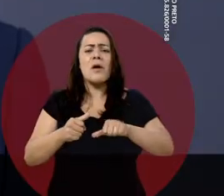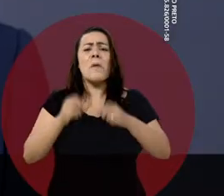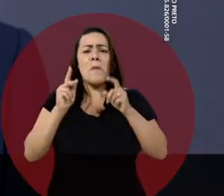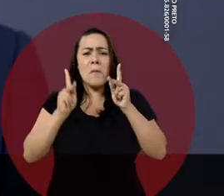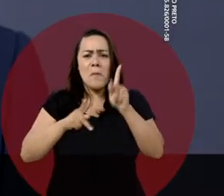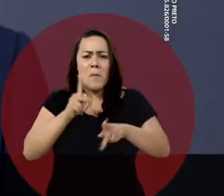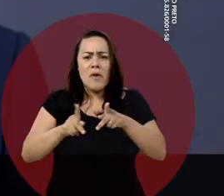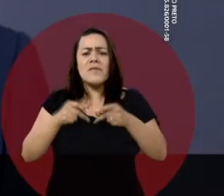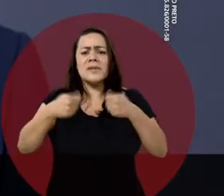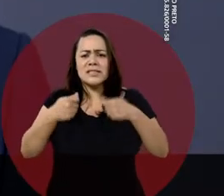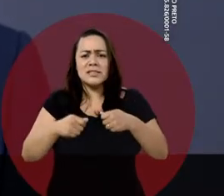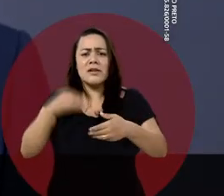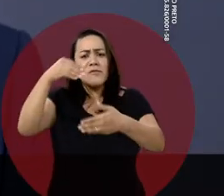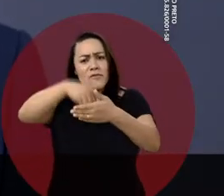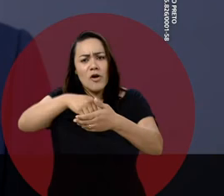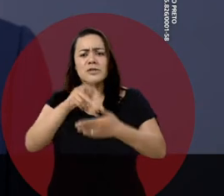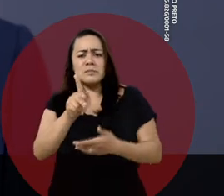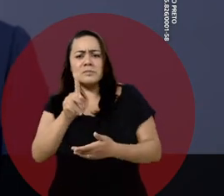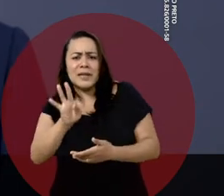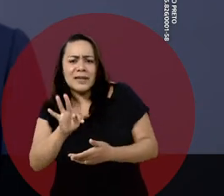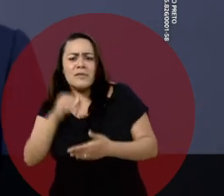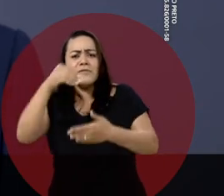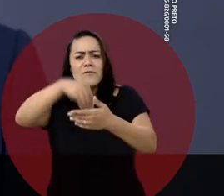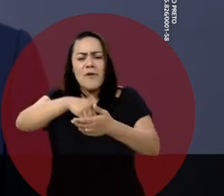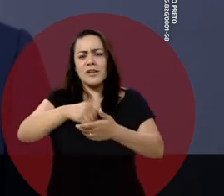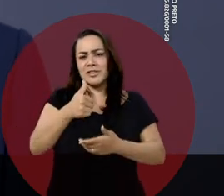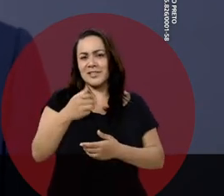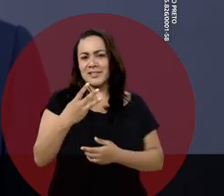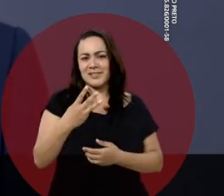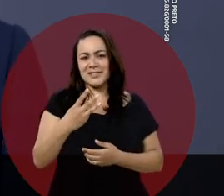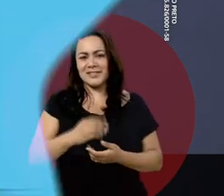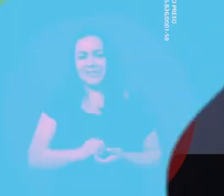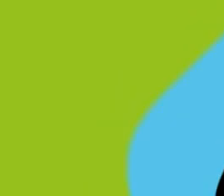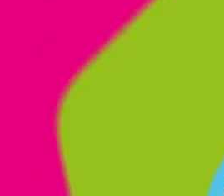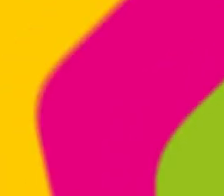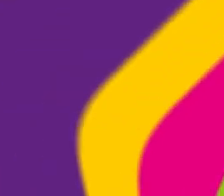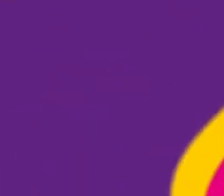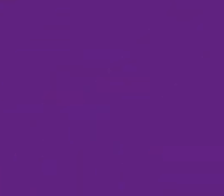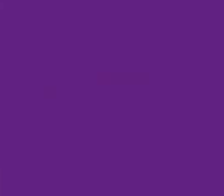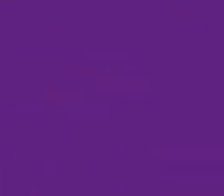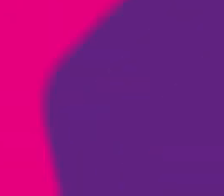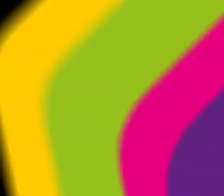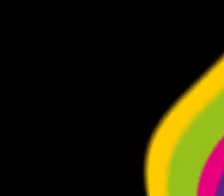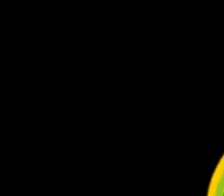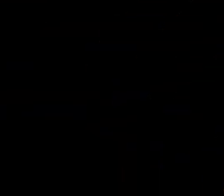Vote no Partido dos Trabalhadores. Vote Antônio Machado. Vote 13. 13!